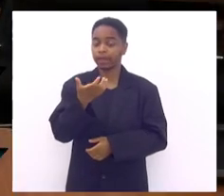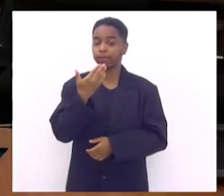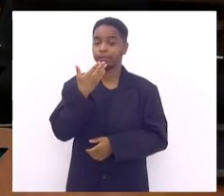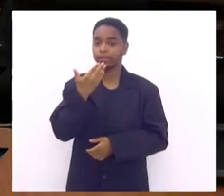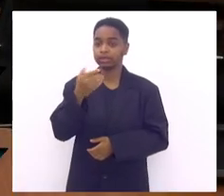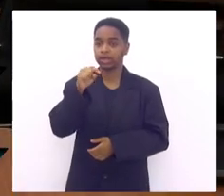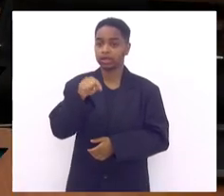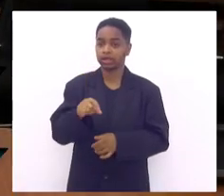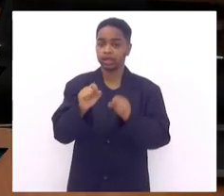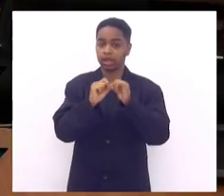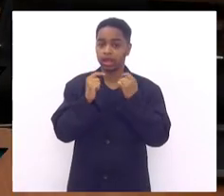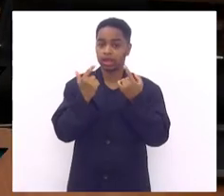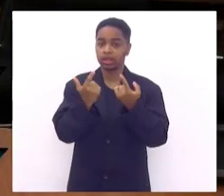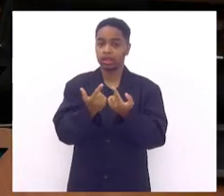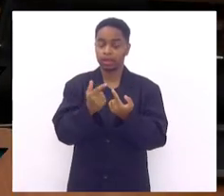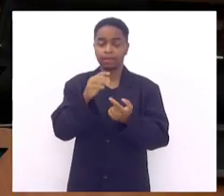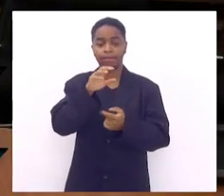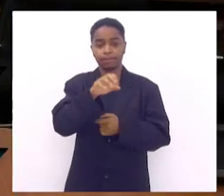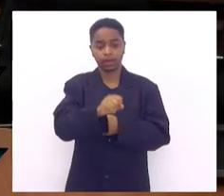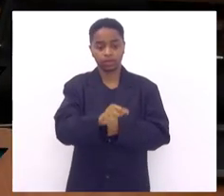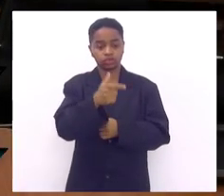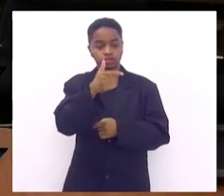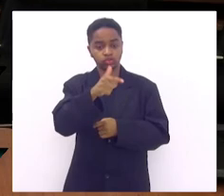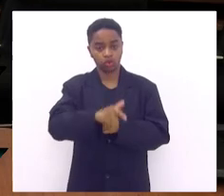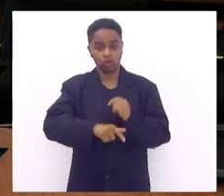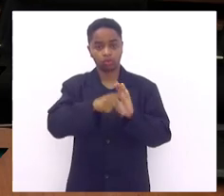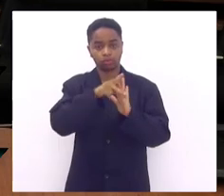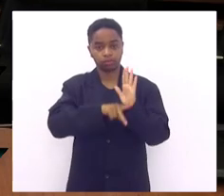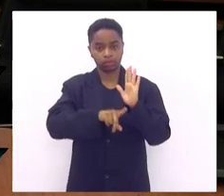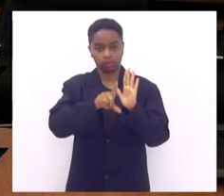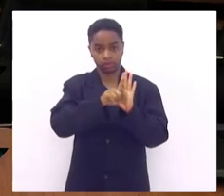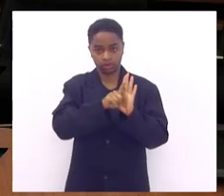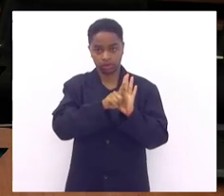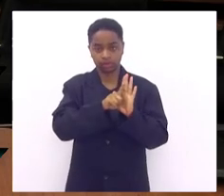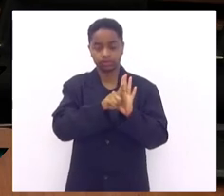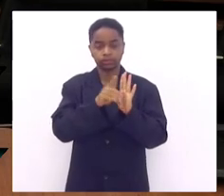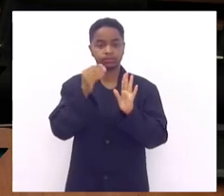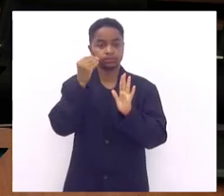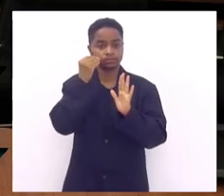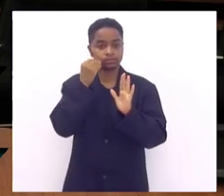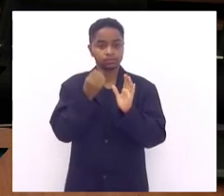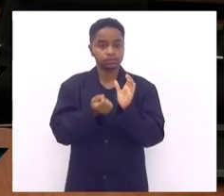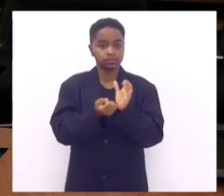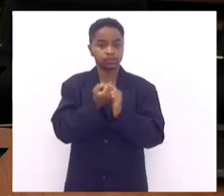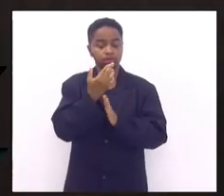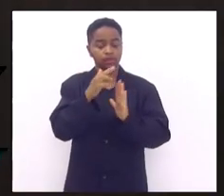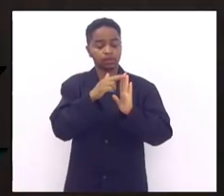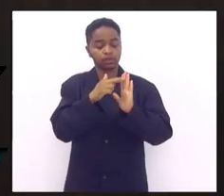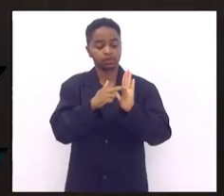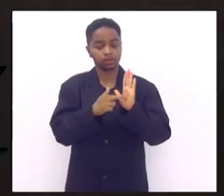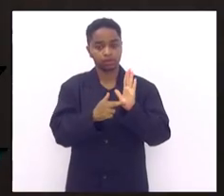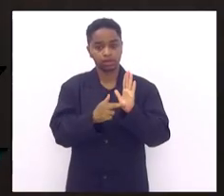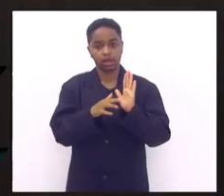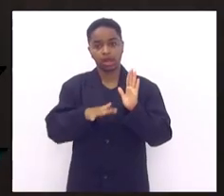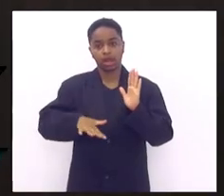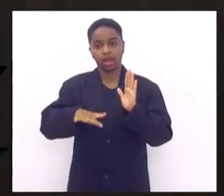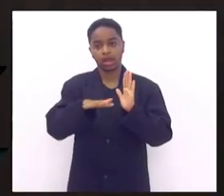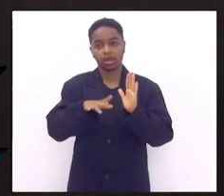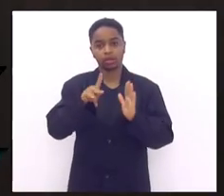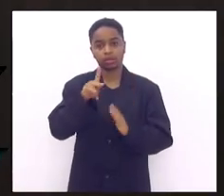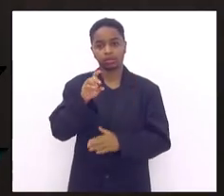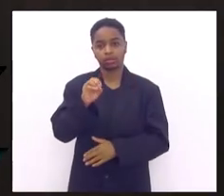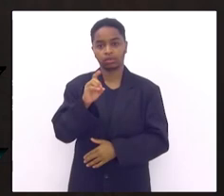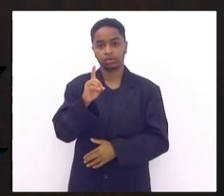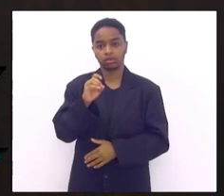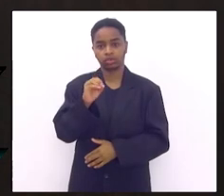desengavetasse esse projeto de lei tá pra regulamentar regulamentar a podologia no estado do Rio de